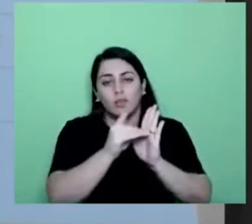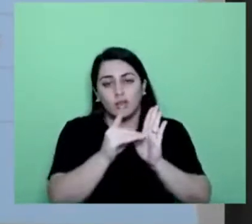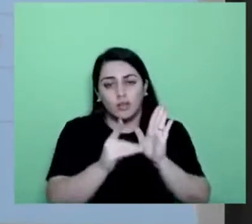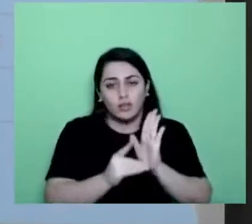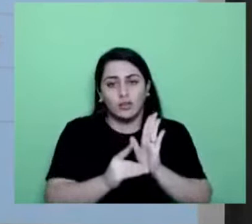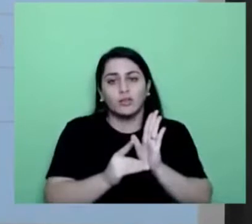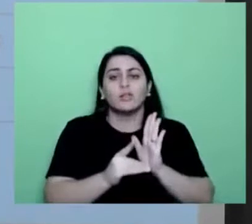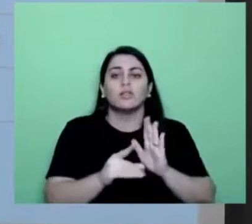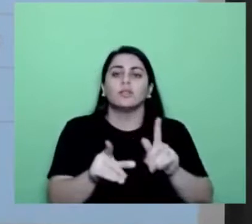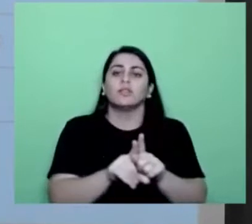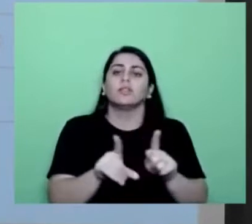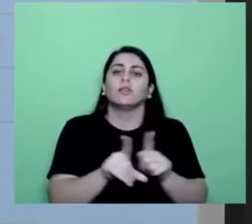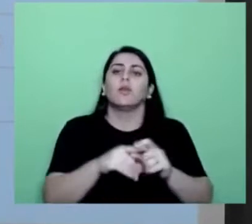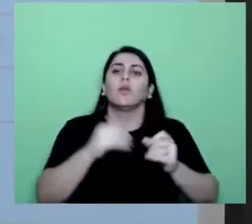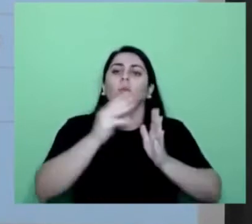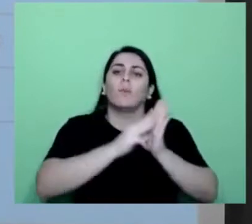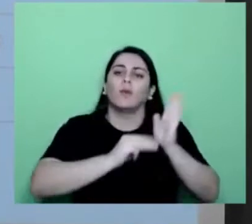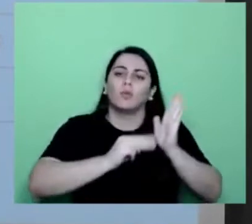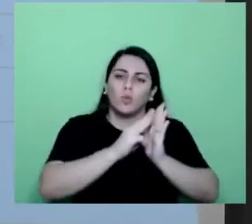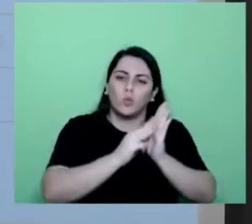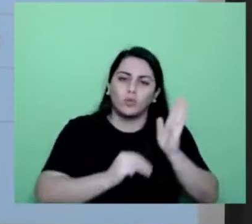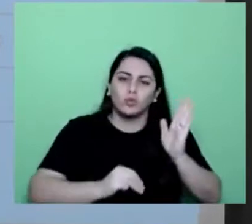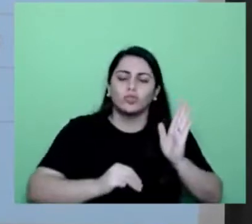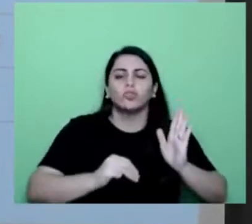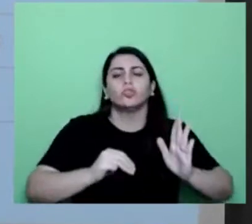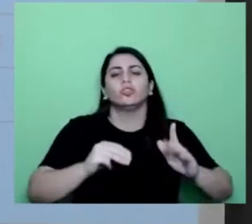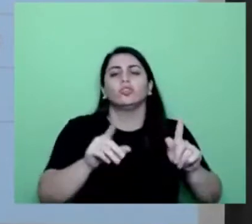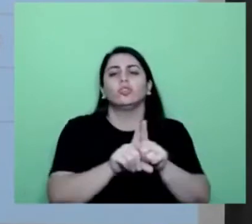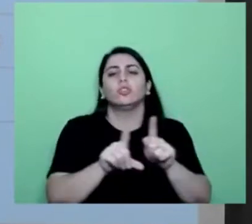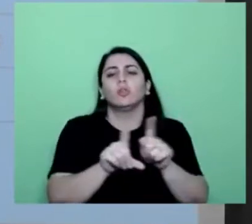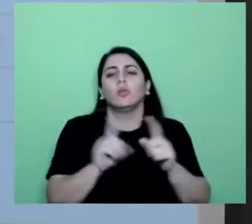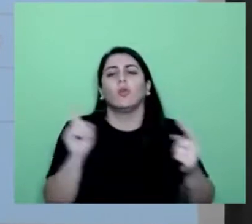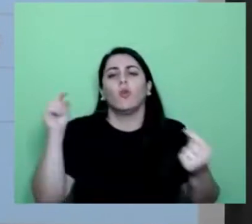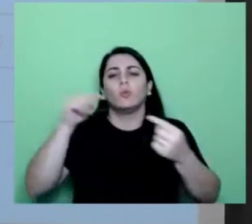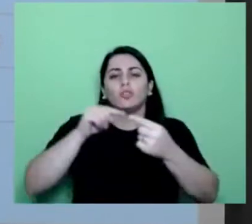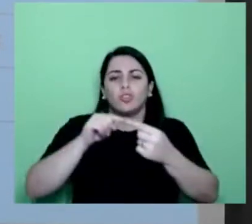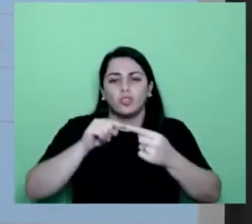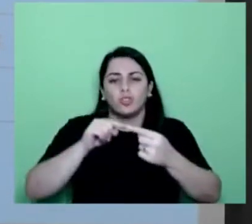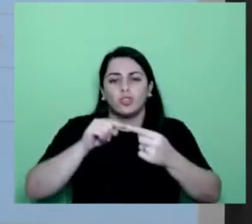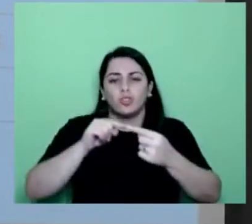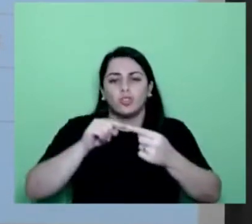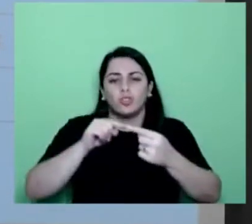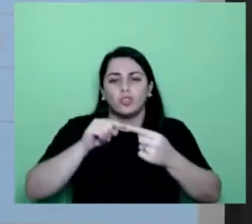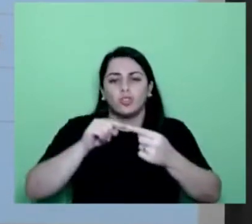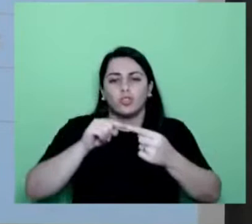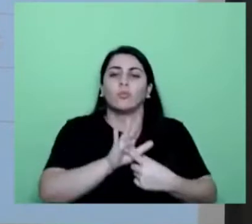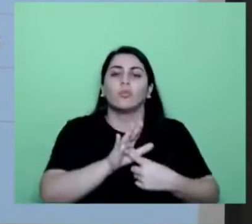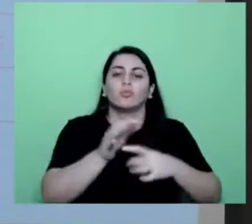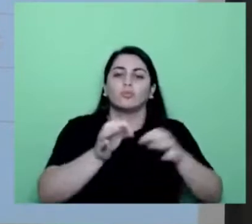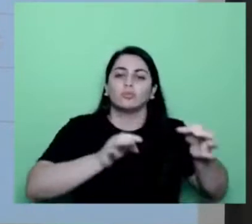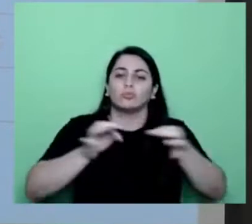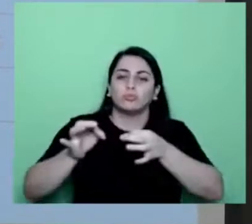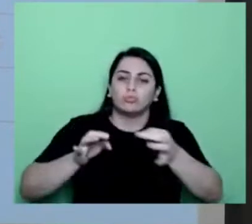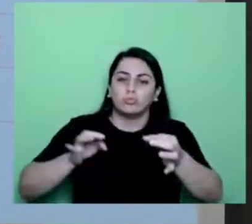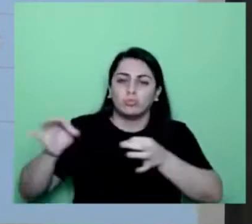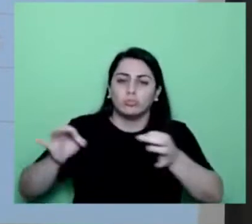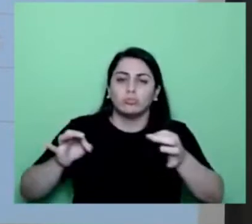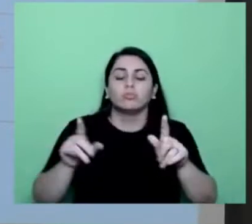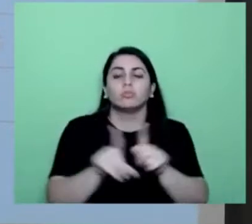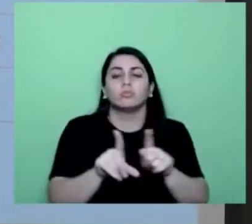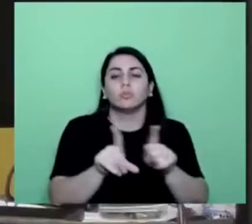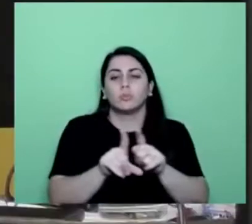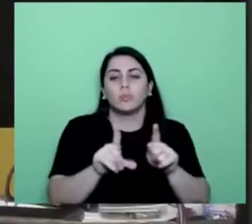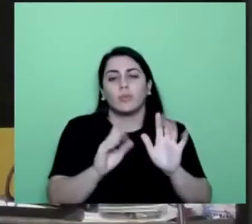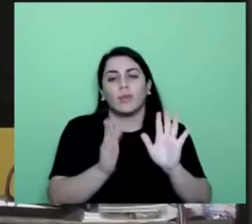aspectos metodológicos, os seus eixos e objetivos, apresentam o reordenamento e implantação da